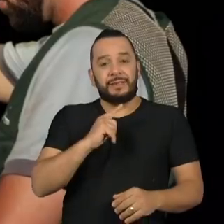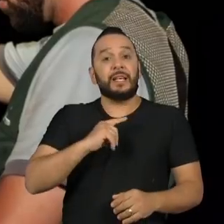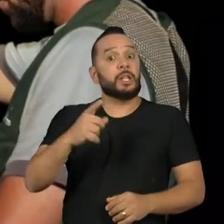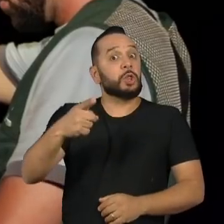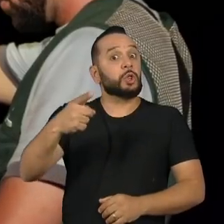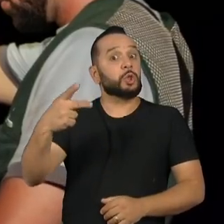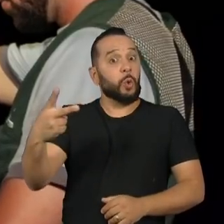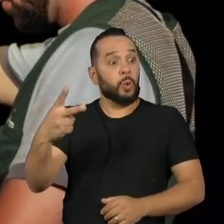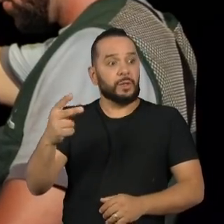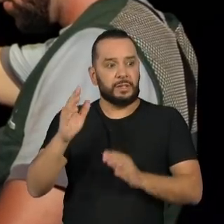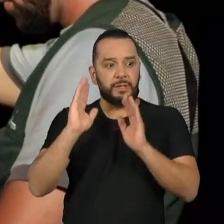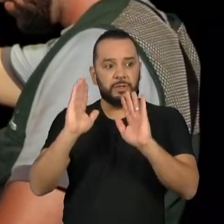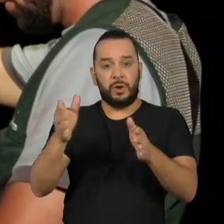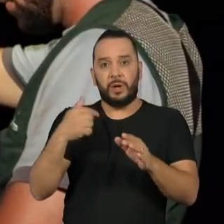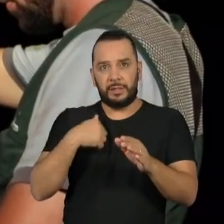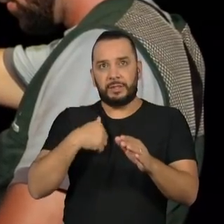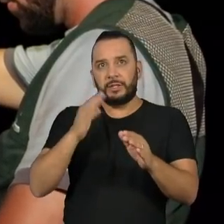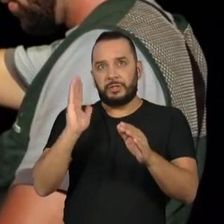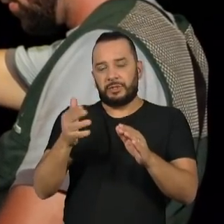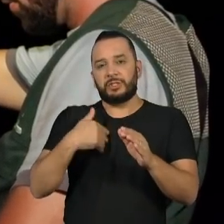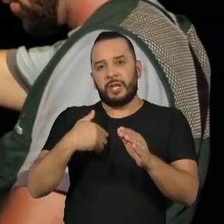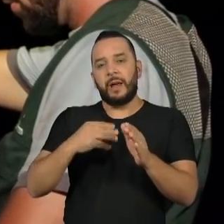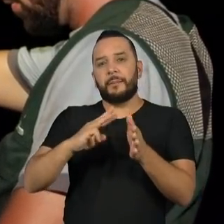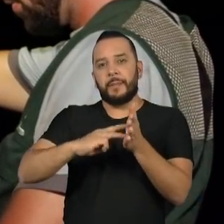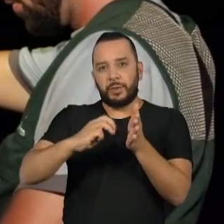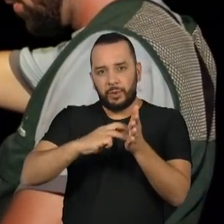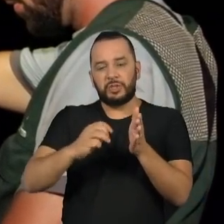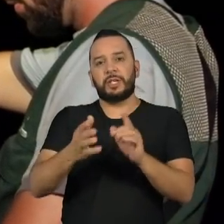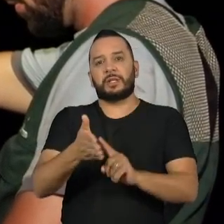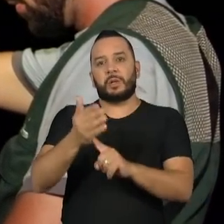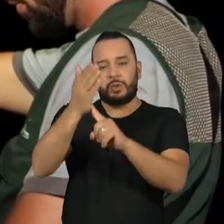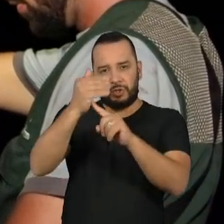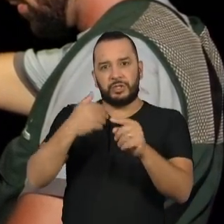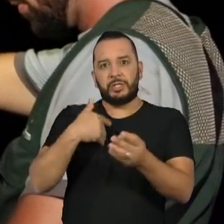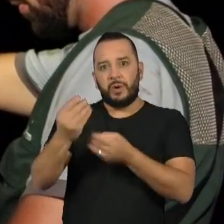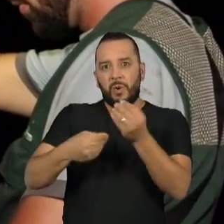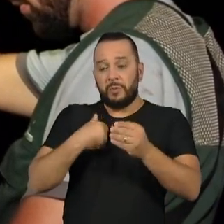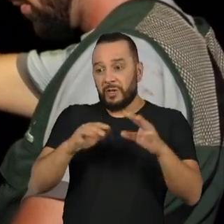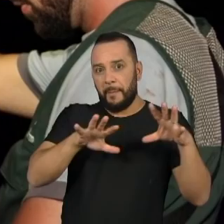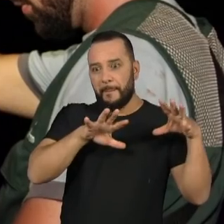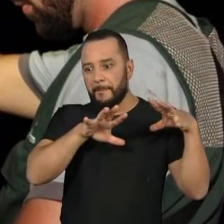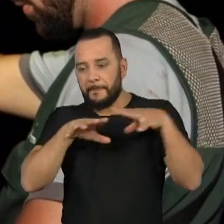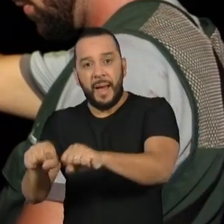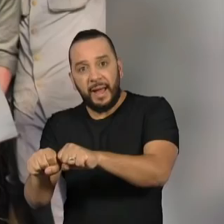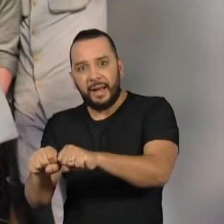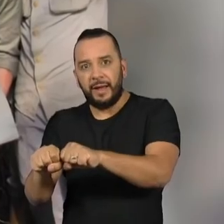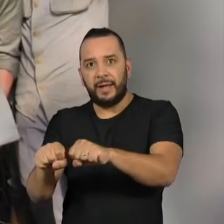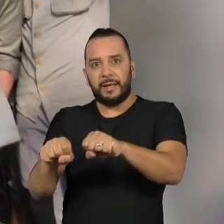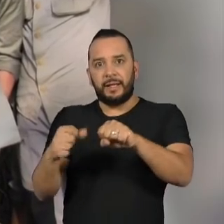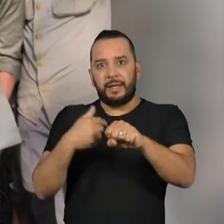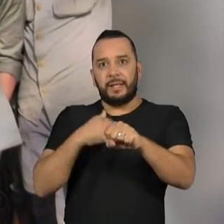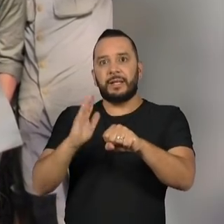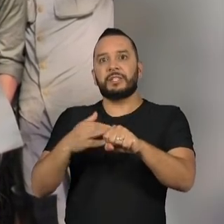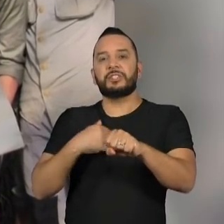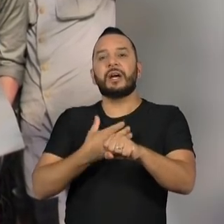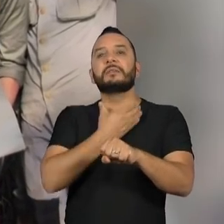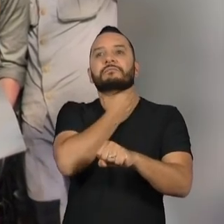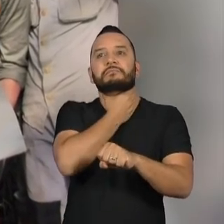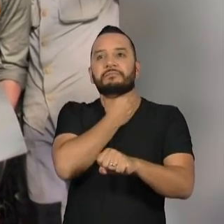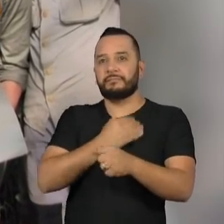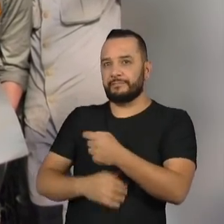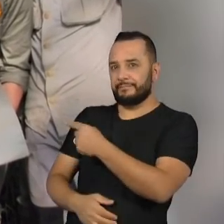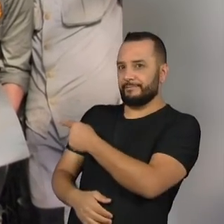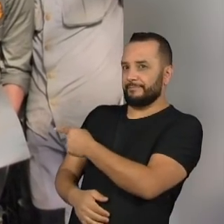capturados, a gente usa uma metodologia, uma técnica para capturar os animais, sem oferecer perigo ou risco para eles,